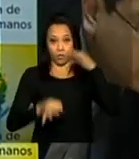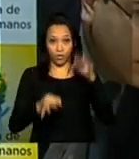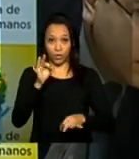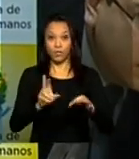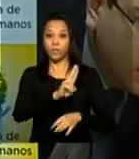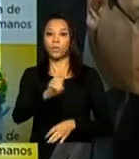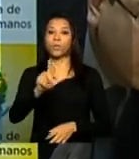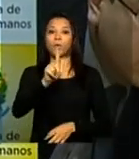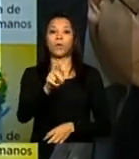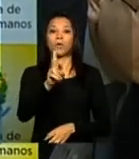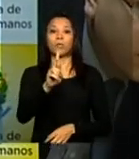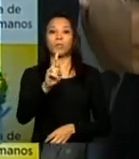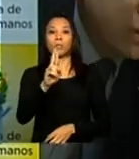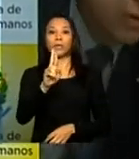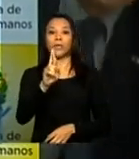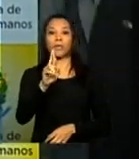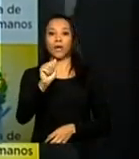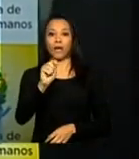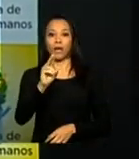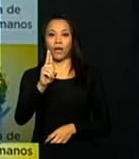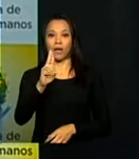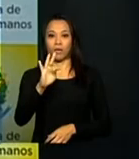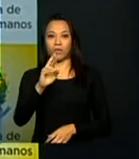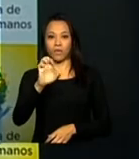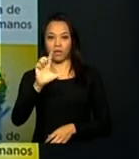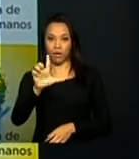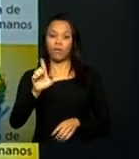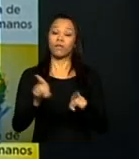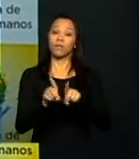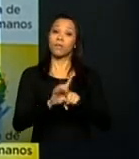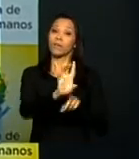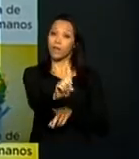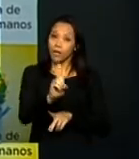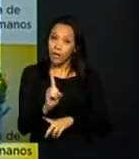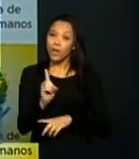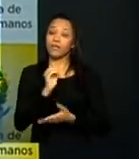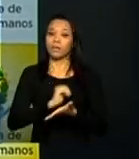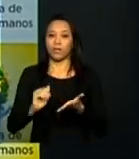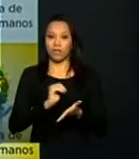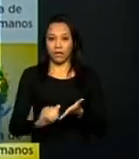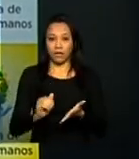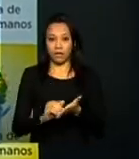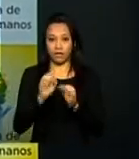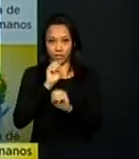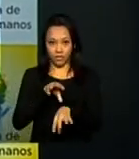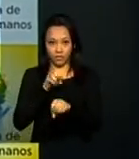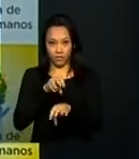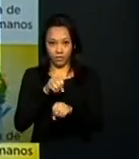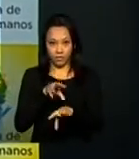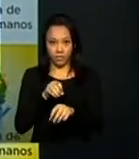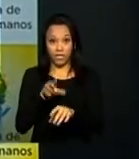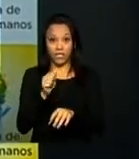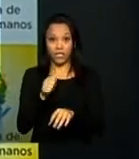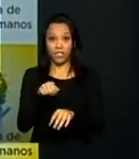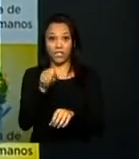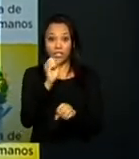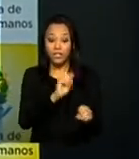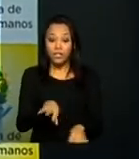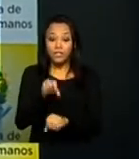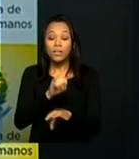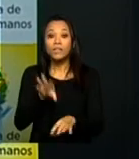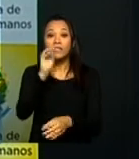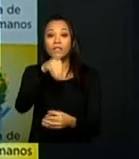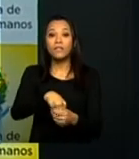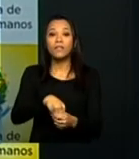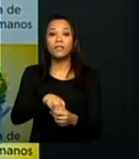Gabriel de Carvalho Sampaio. A Macaé Varisso, que é a nossa secretária de Educação, Continuada Alfabetização e Diversidade do Ministério da